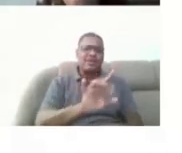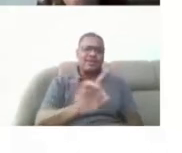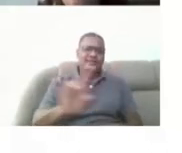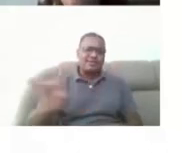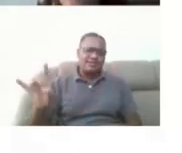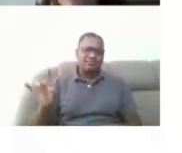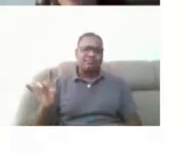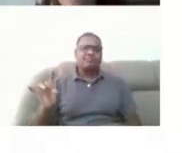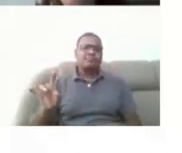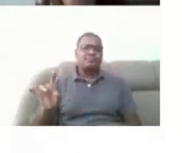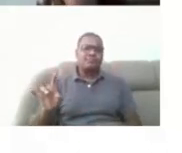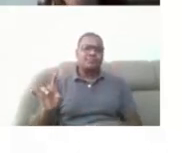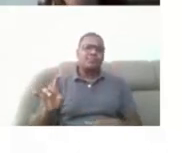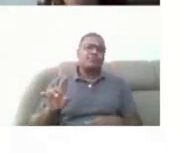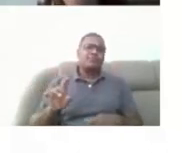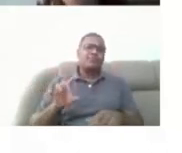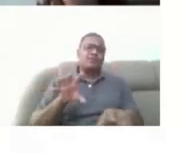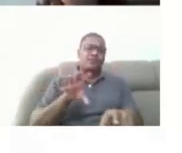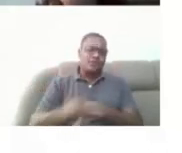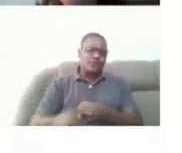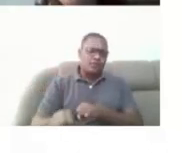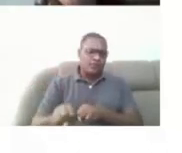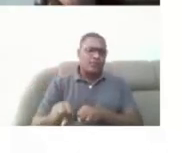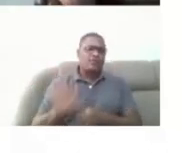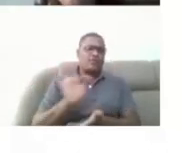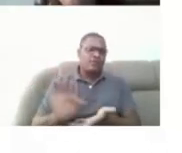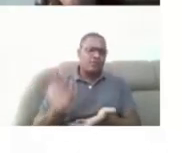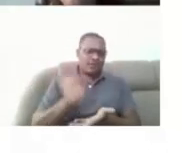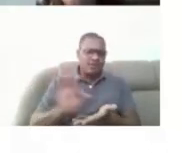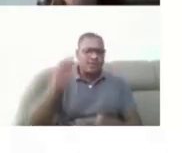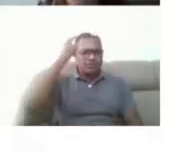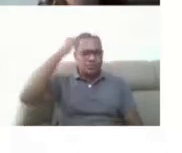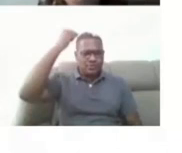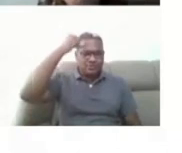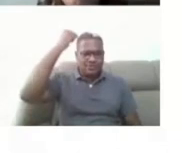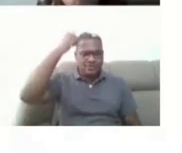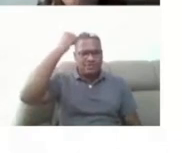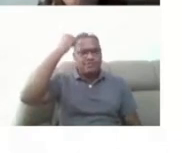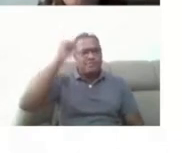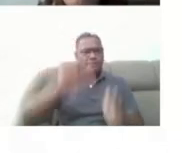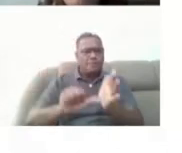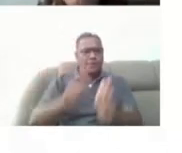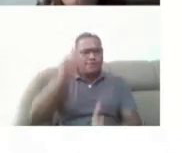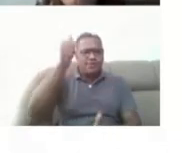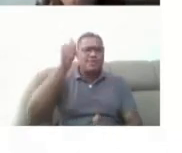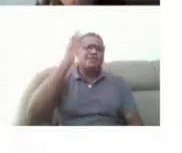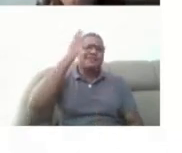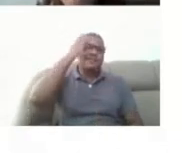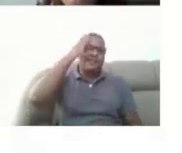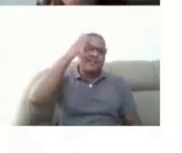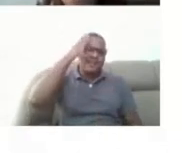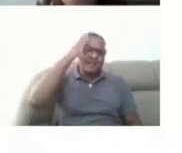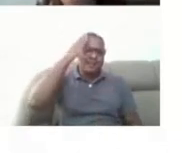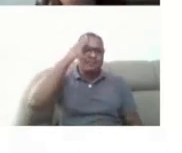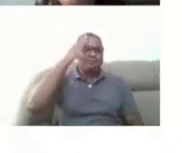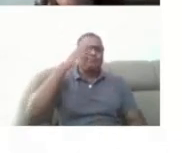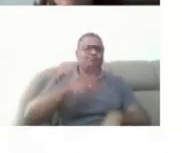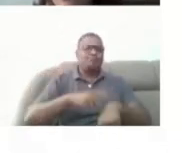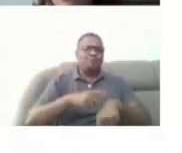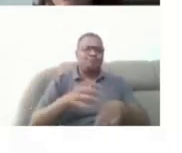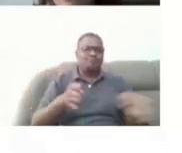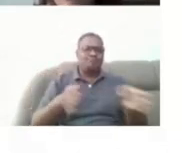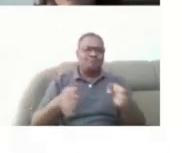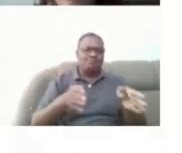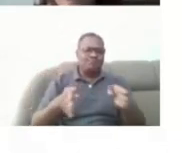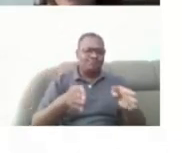ensino superior, Pelo primeiro curso no ensino superior, a gente sabe, né? Que esse é o momento de um novo ciclo da